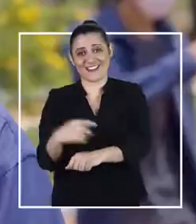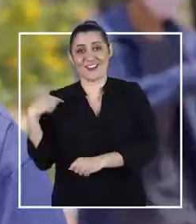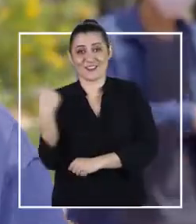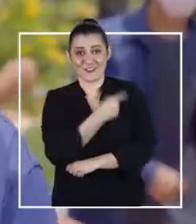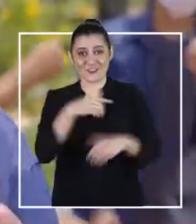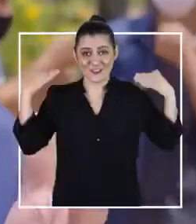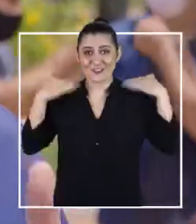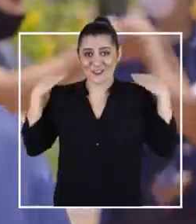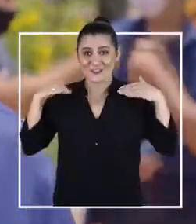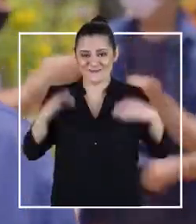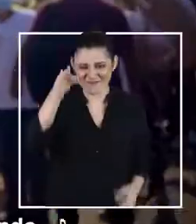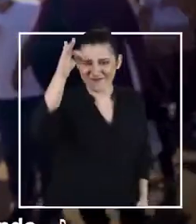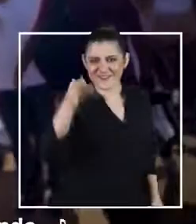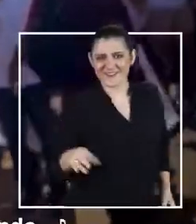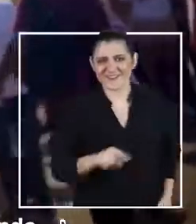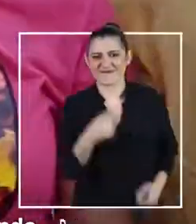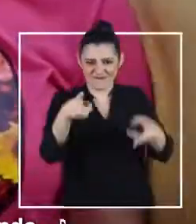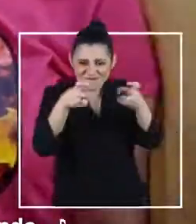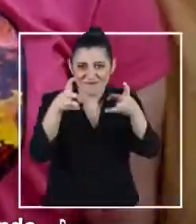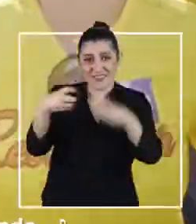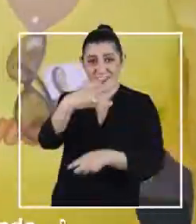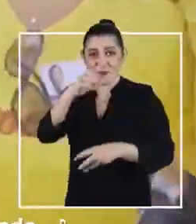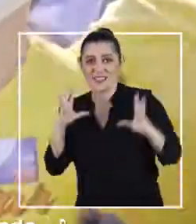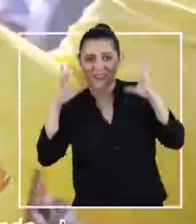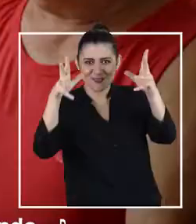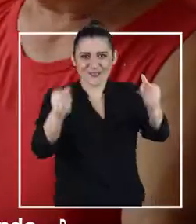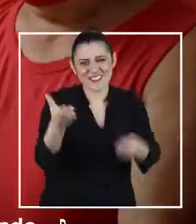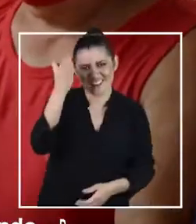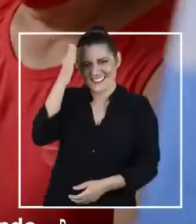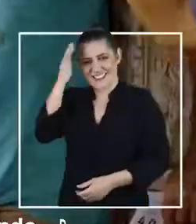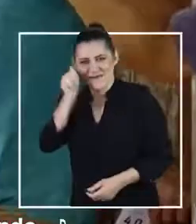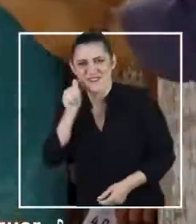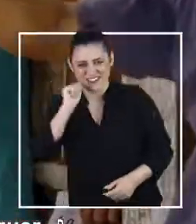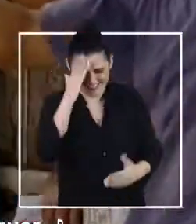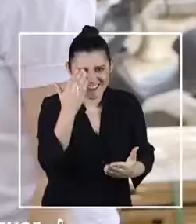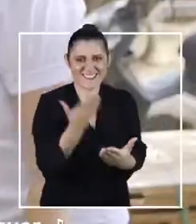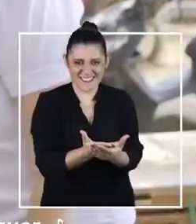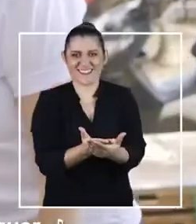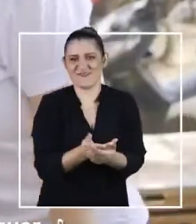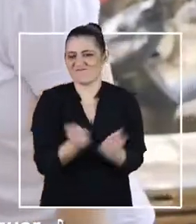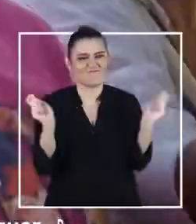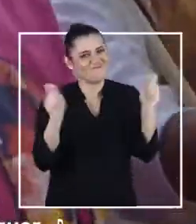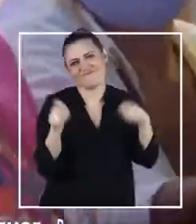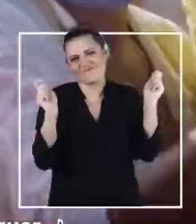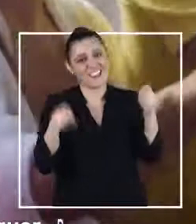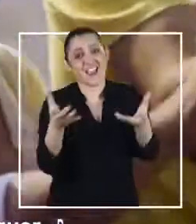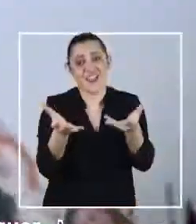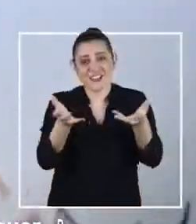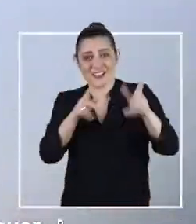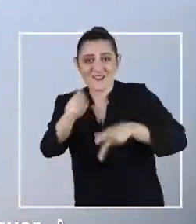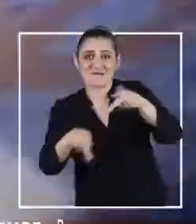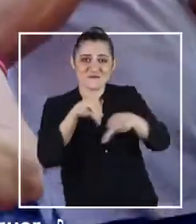Branco. Somos todos Socorro. É garantida, tá na cara, o 40. Todo mundo tá sabendo, a mulher é de confiança. Não tem